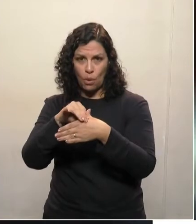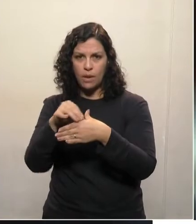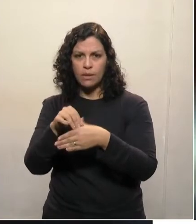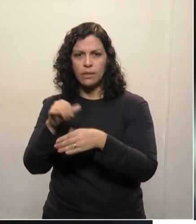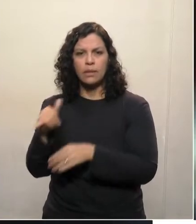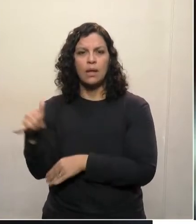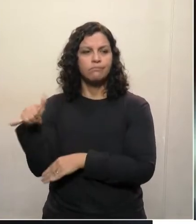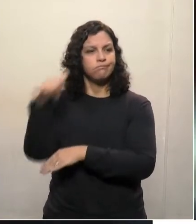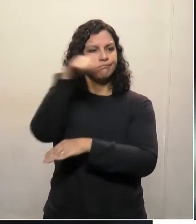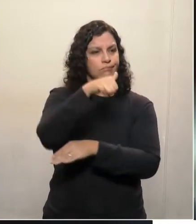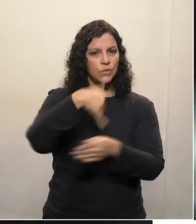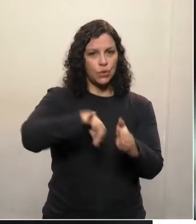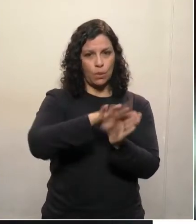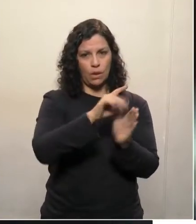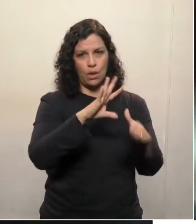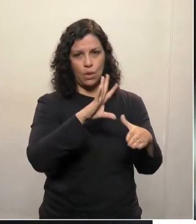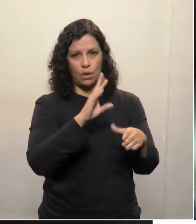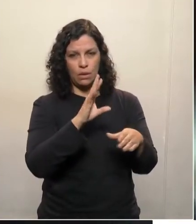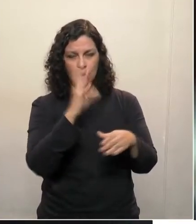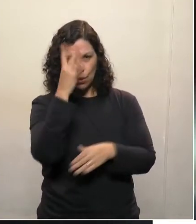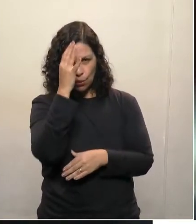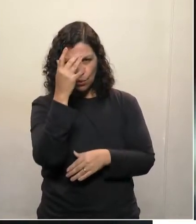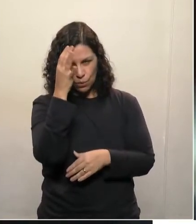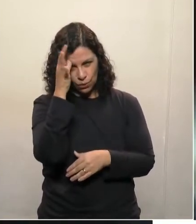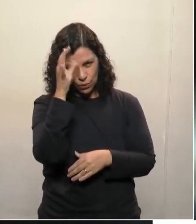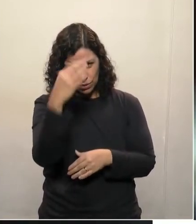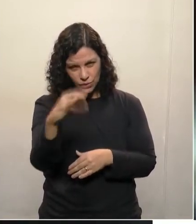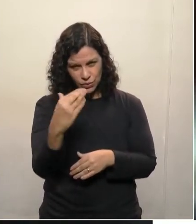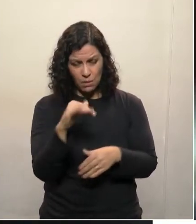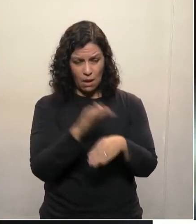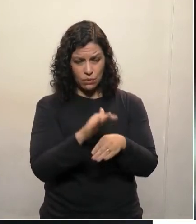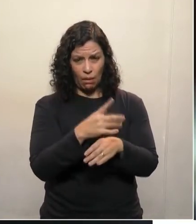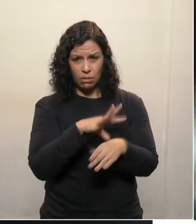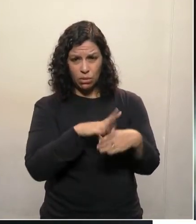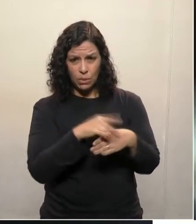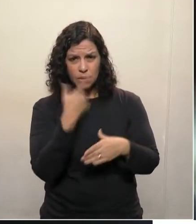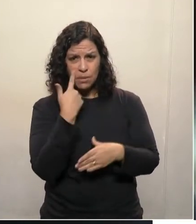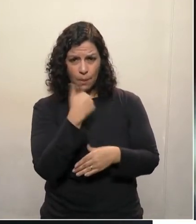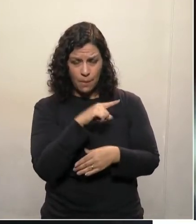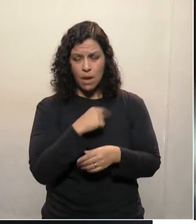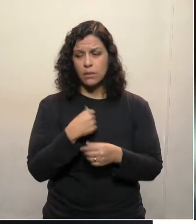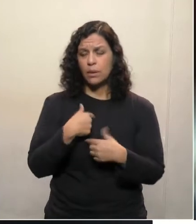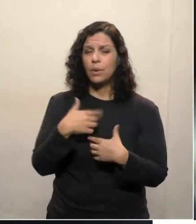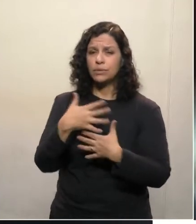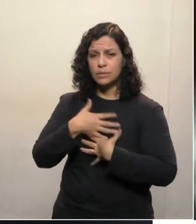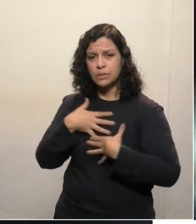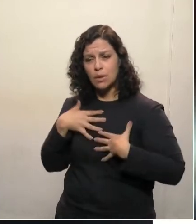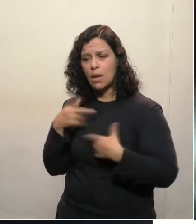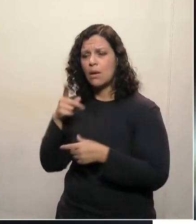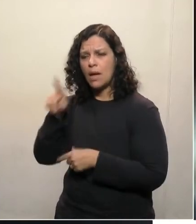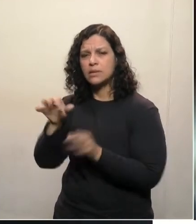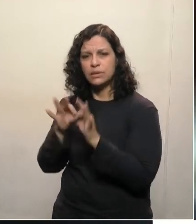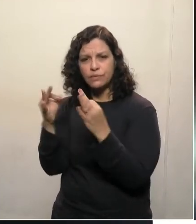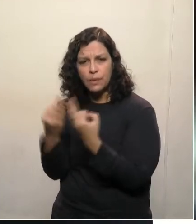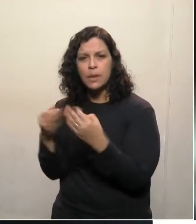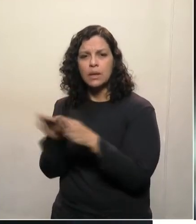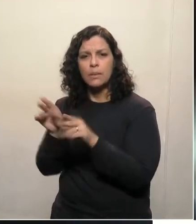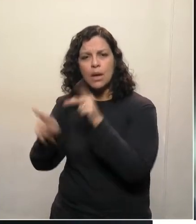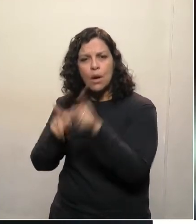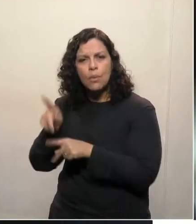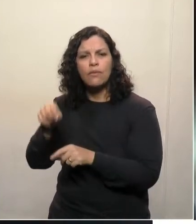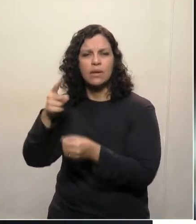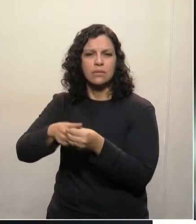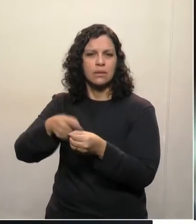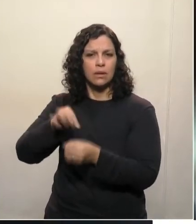Meus sentimentos à família e ao povo de Toledo. Quero falar também, presidente, que nessa madrugada houve um